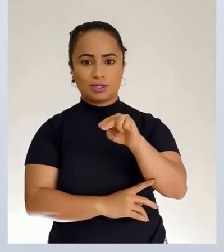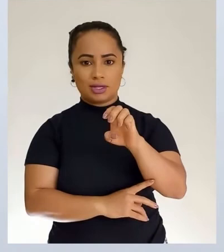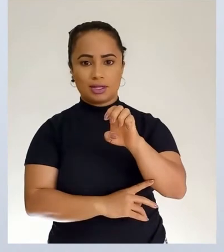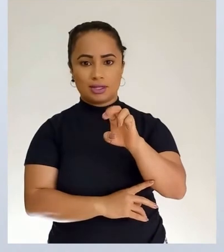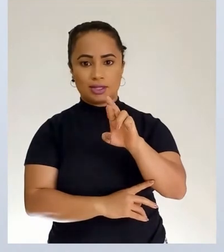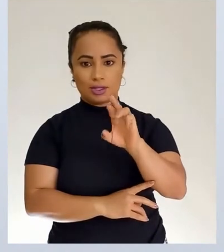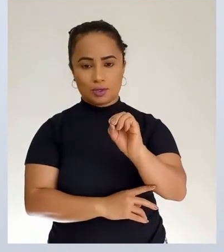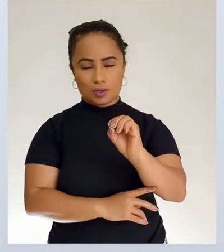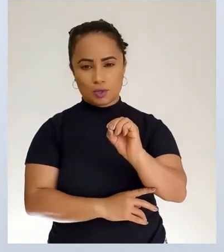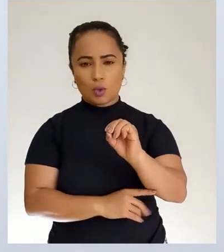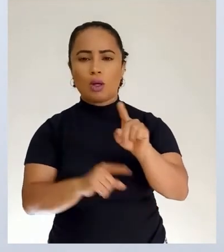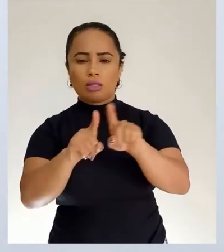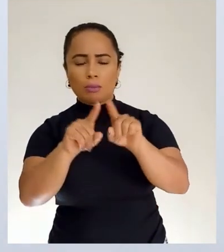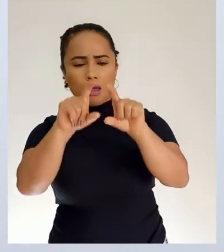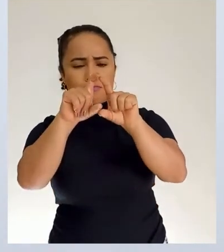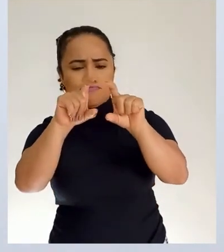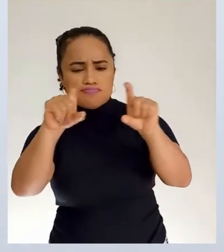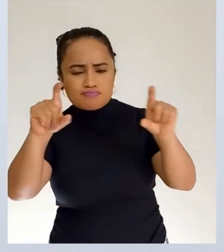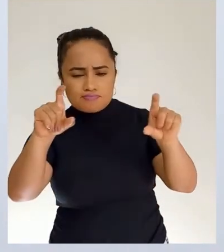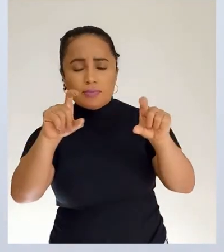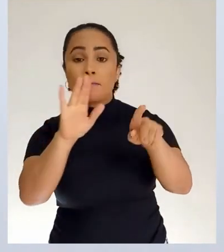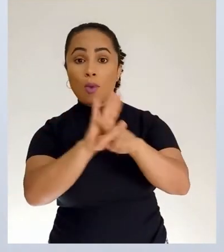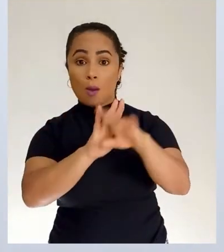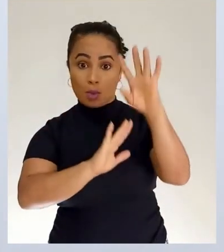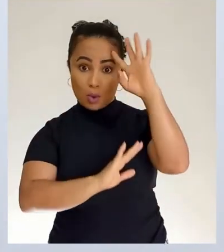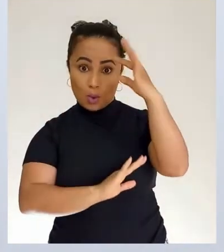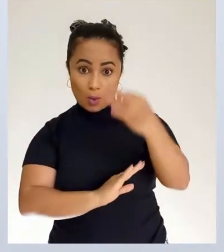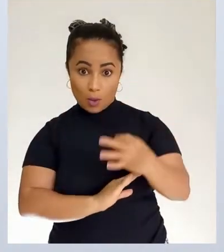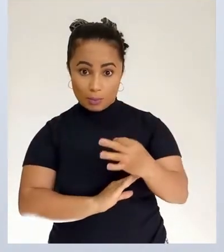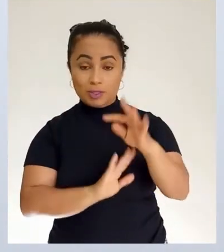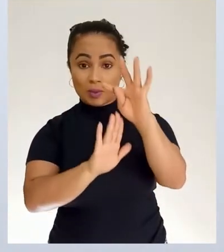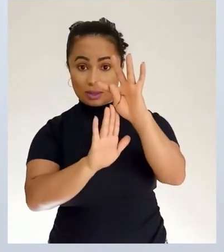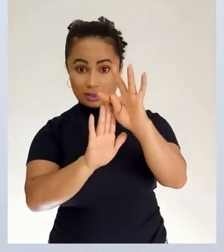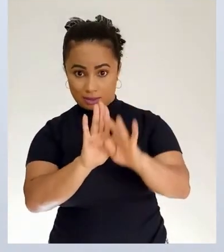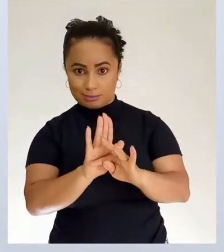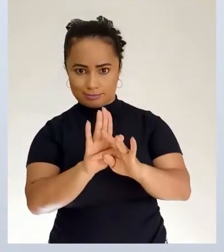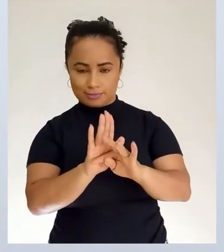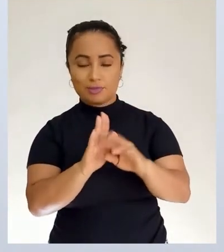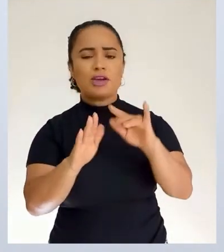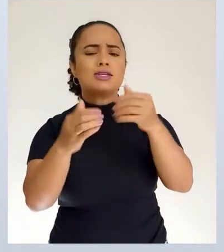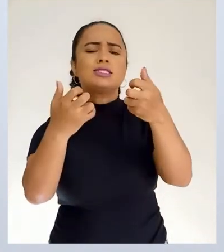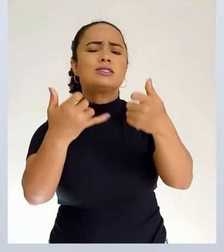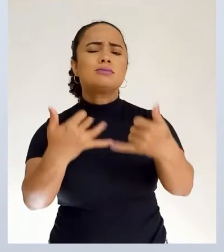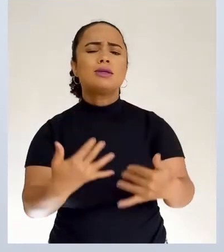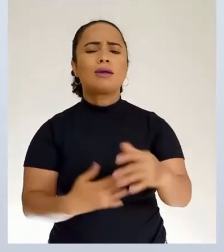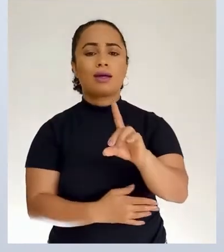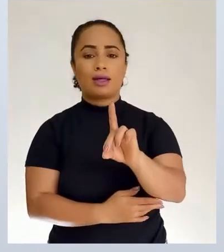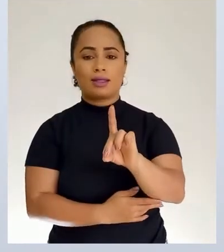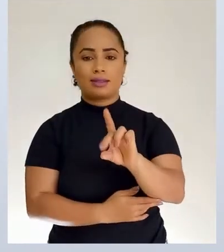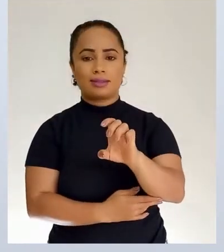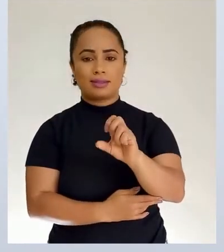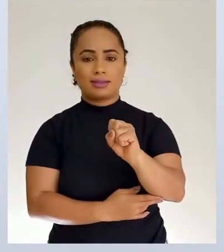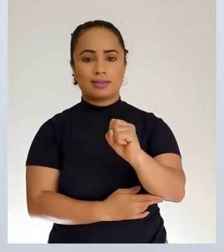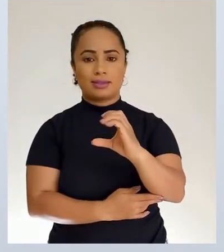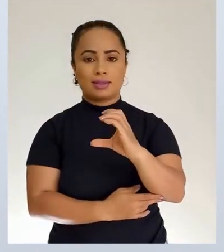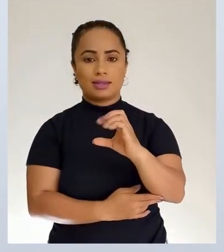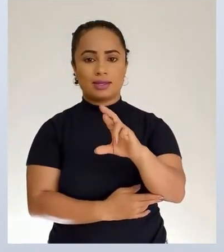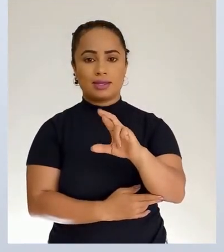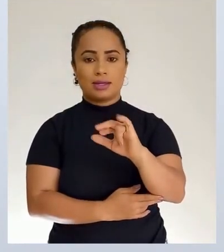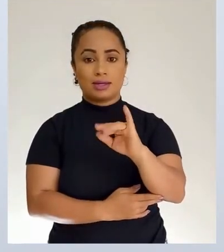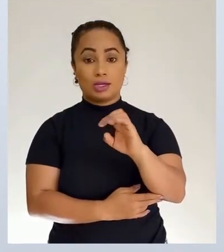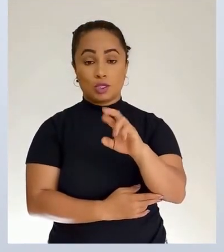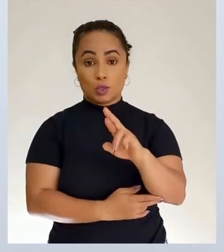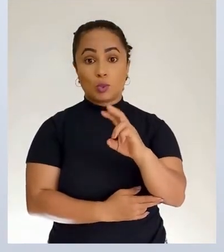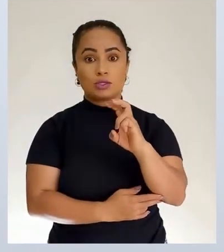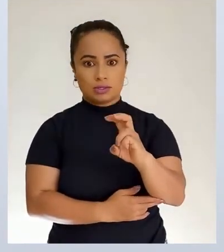na compreensão do texto, nós vamos falar um pouco sobre o descritor 5, que é interpretar texto com auxílio de